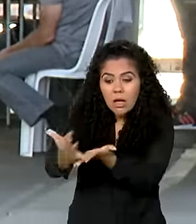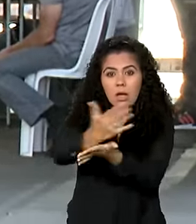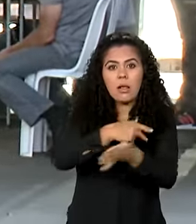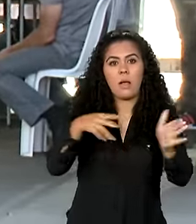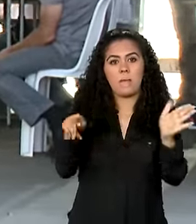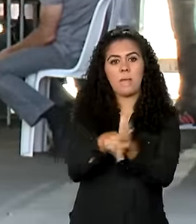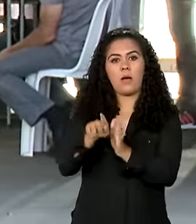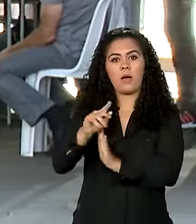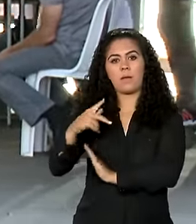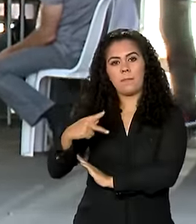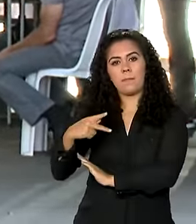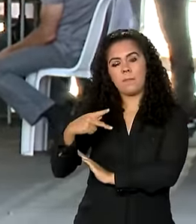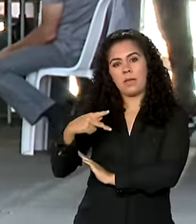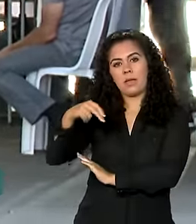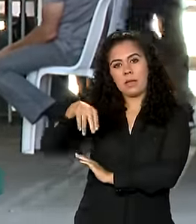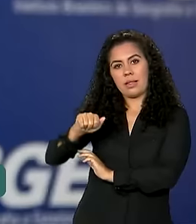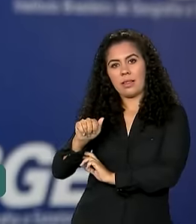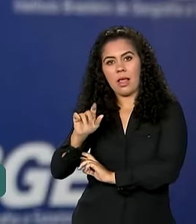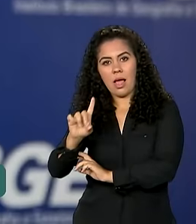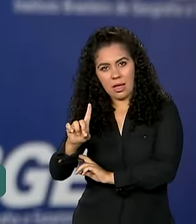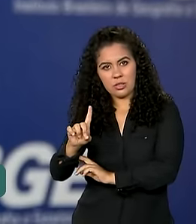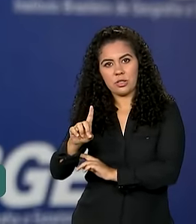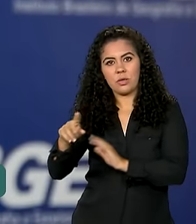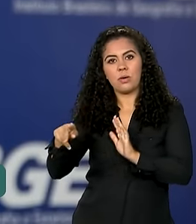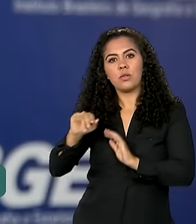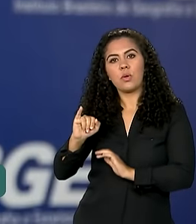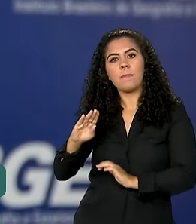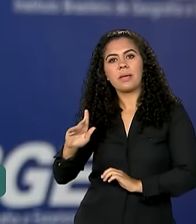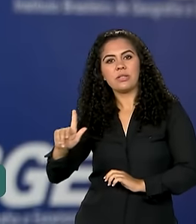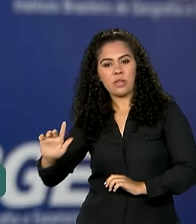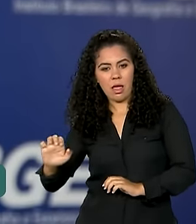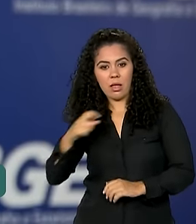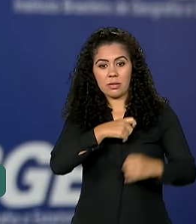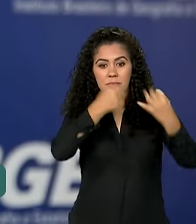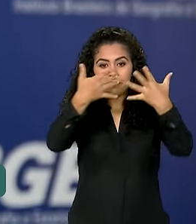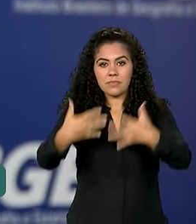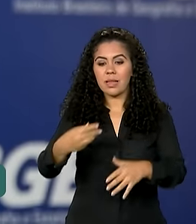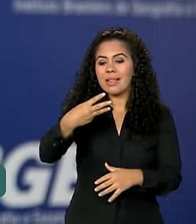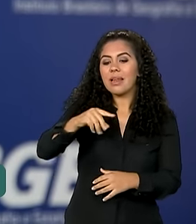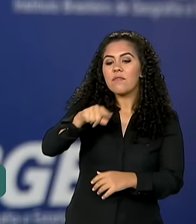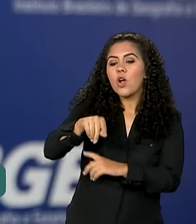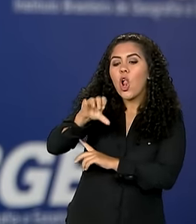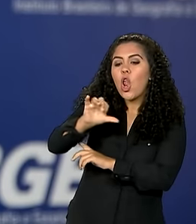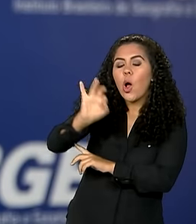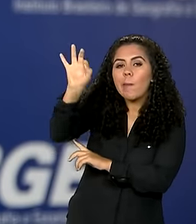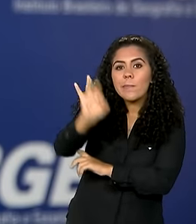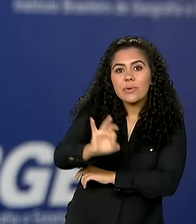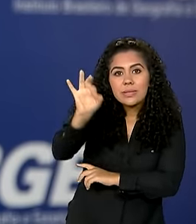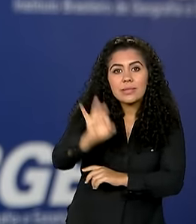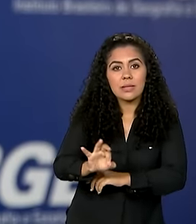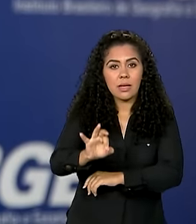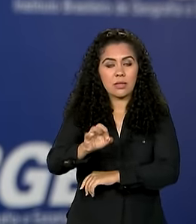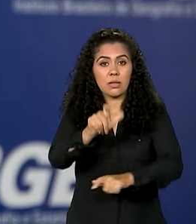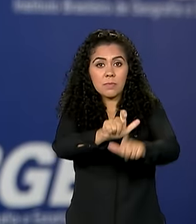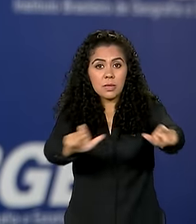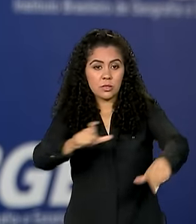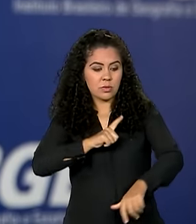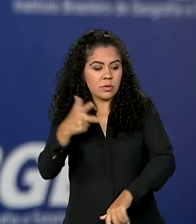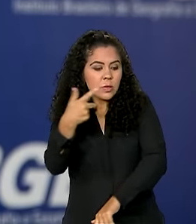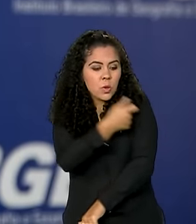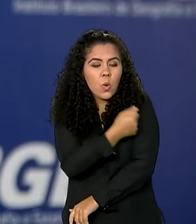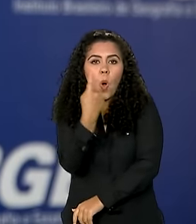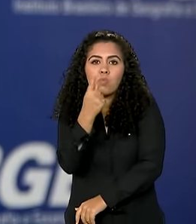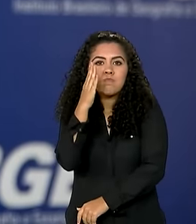PNAD contínua do IBGE. A pesquisa mostrou que 93,9% das pessoas com 5 anos ou mais tinham tomado pelo menos uma